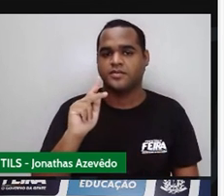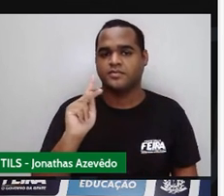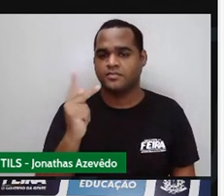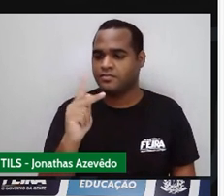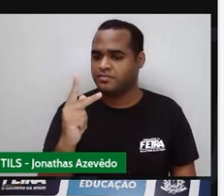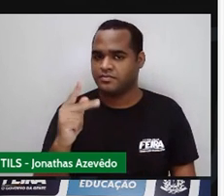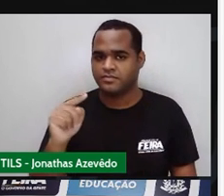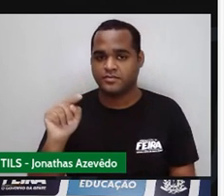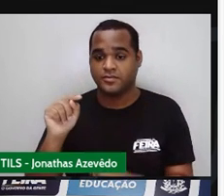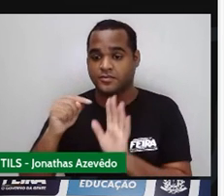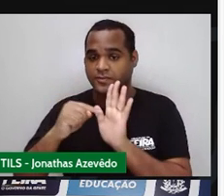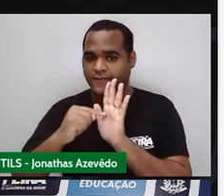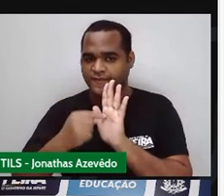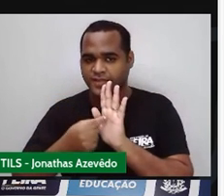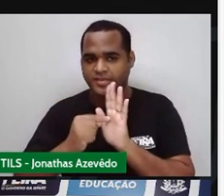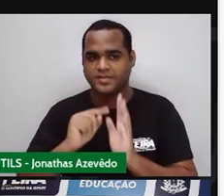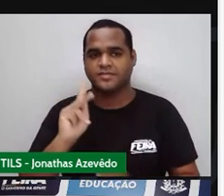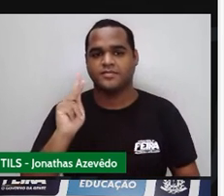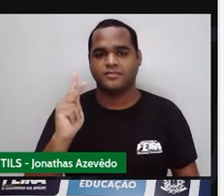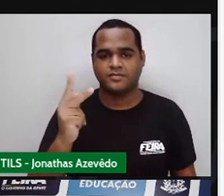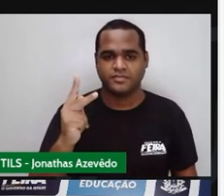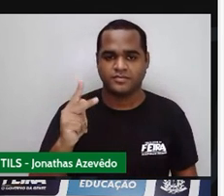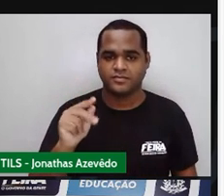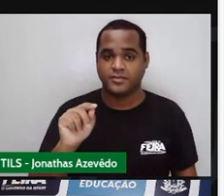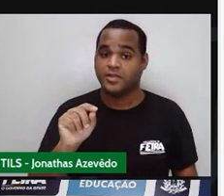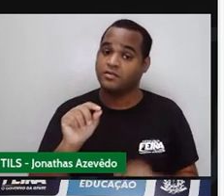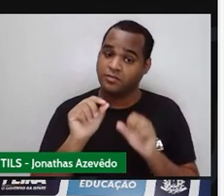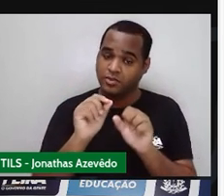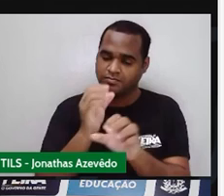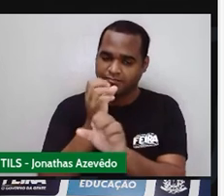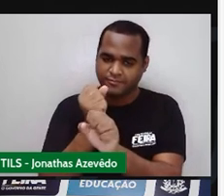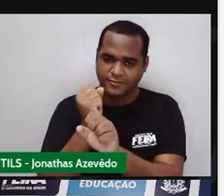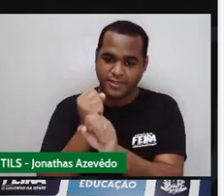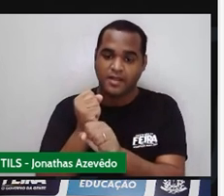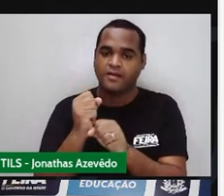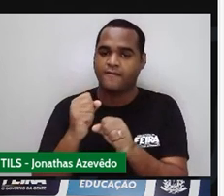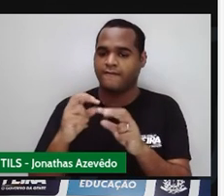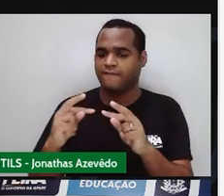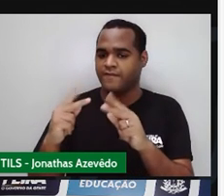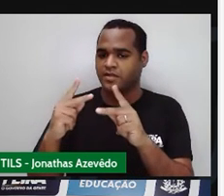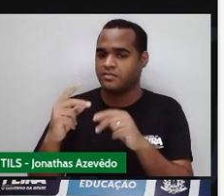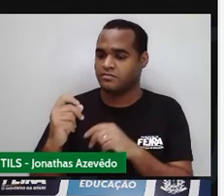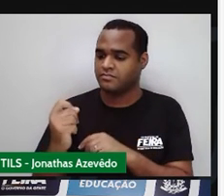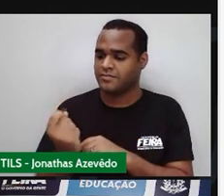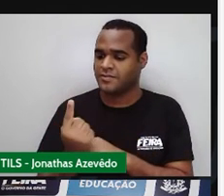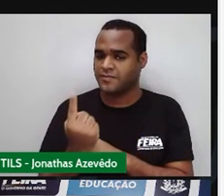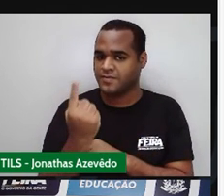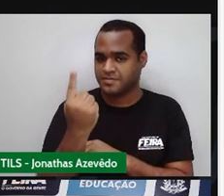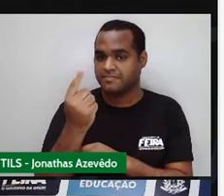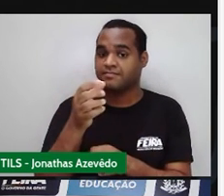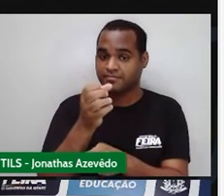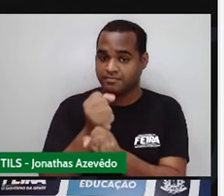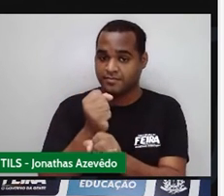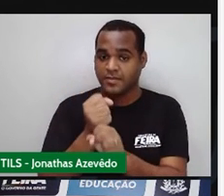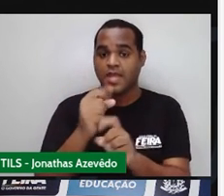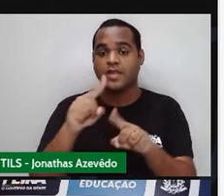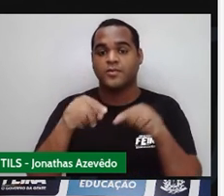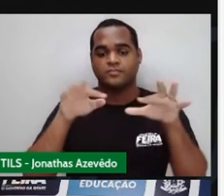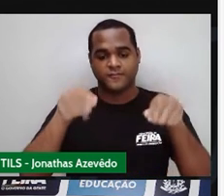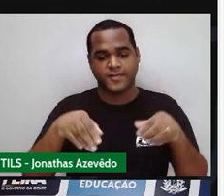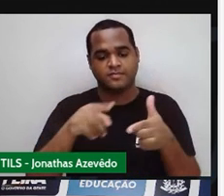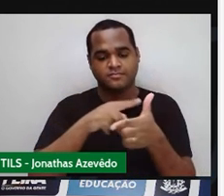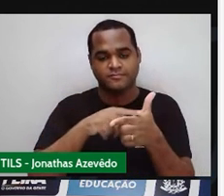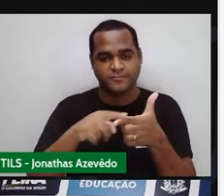some com a menor, esse resultado faça vezes a altura, o valor da altura. No final,